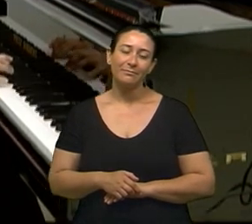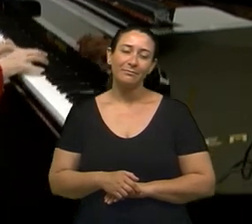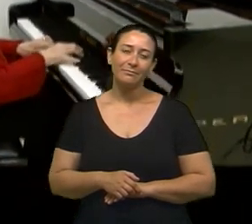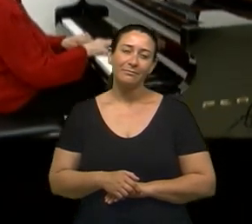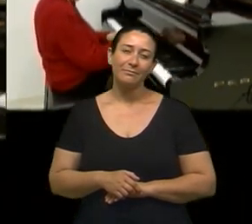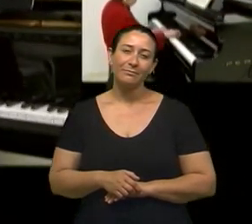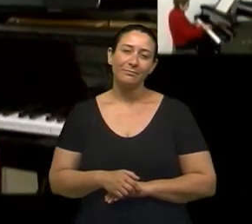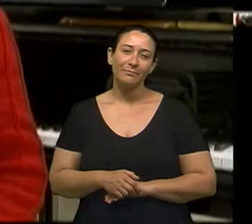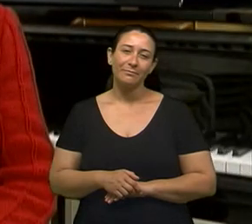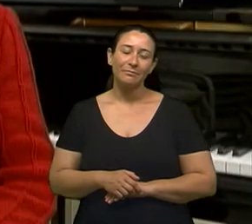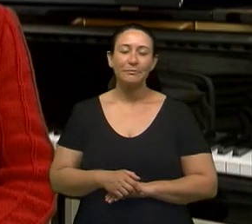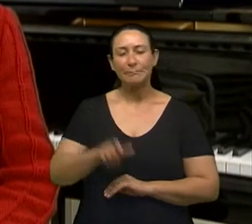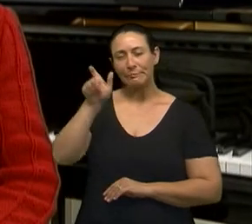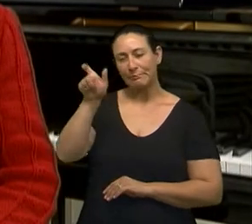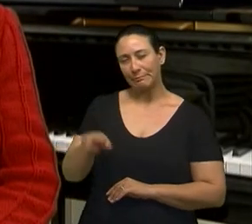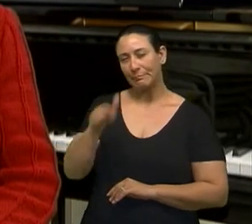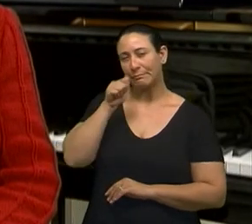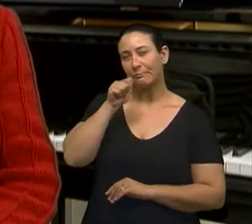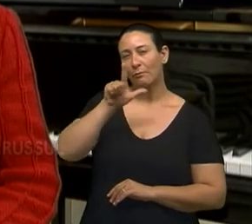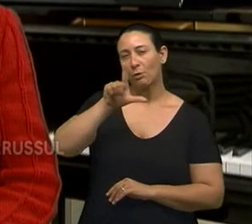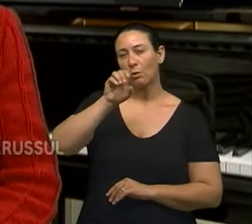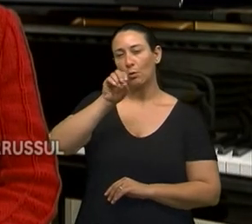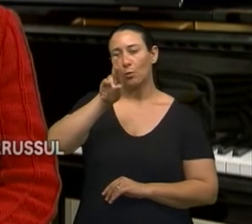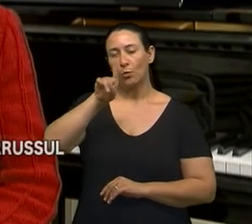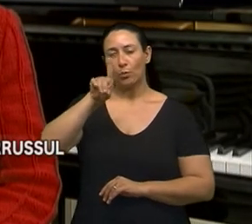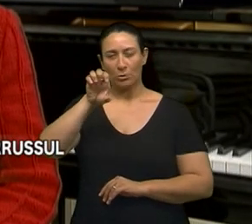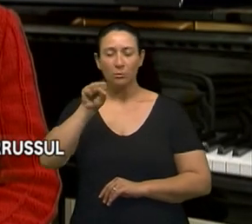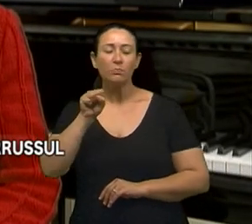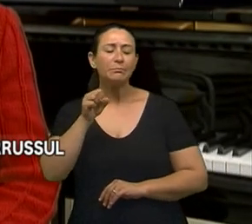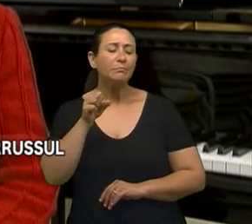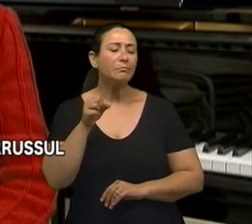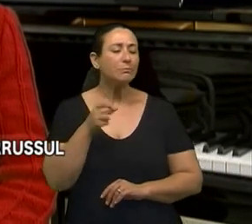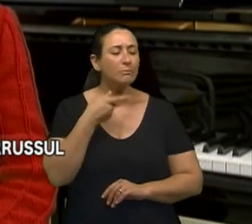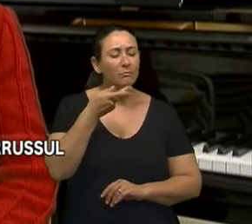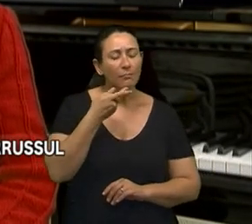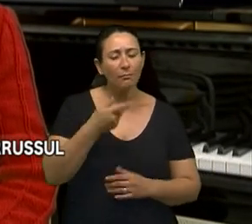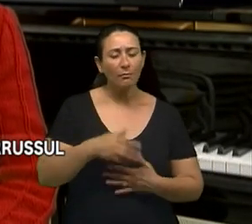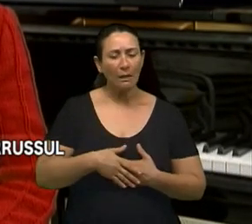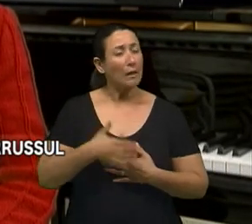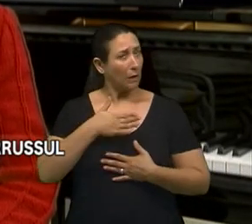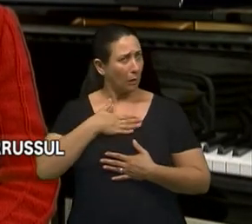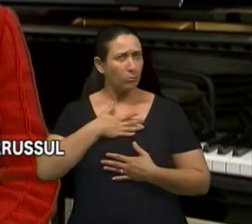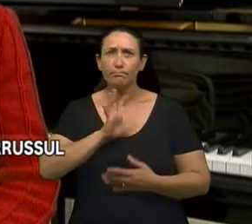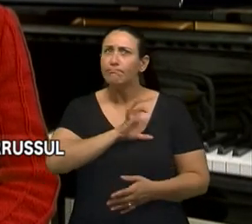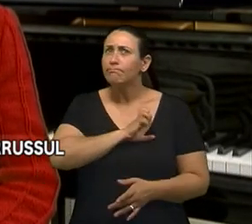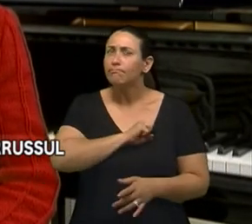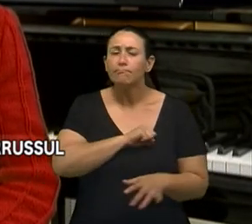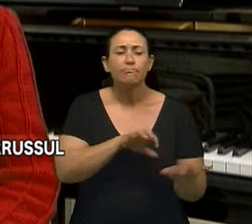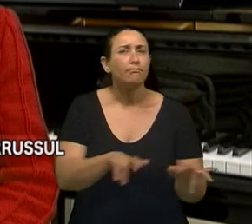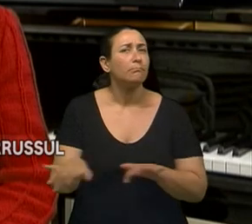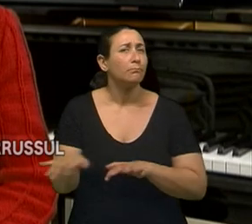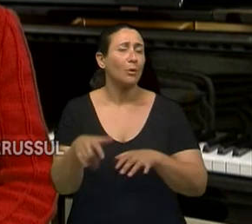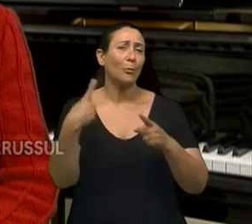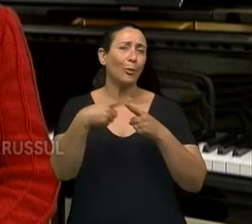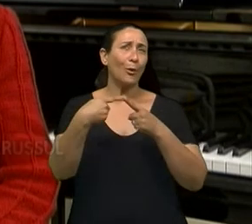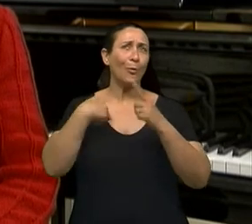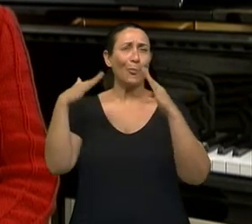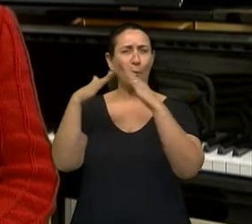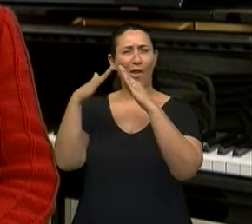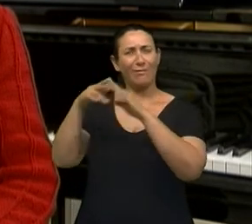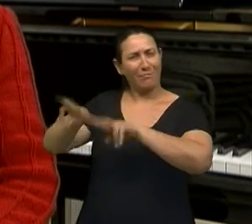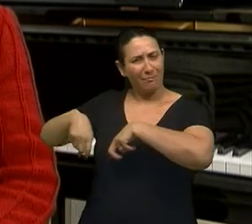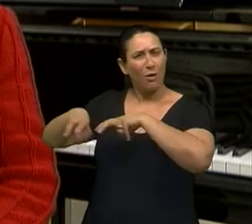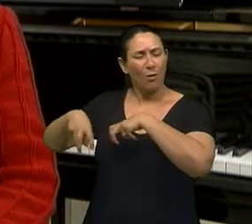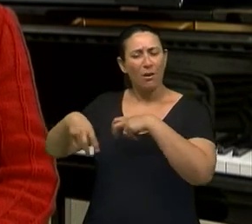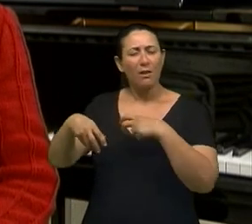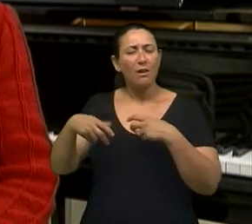Desde cedo eu tive uma inclinação muito grande pelo piano. Mas era uma coisa tão inacessível porque eu morava no interior, então